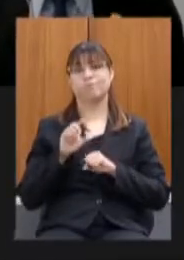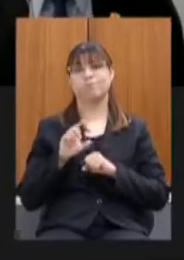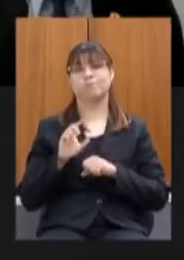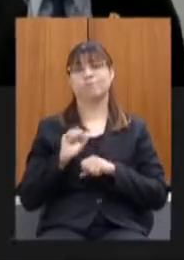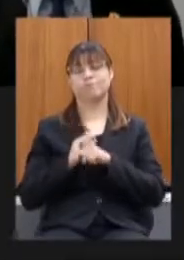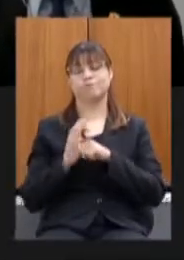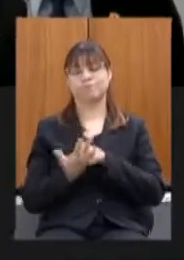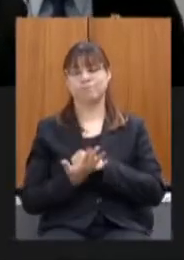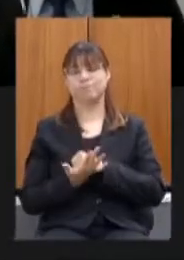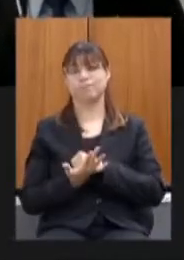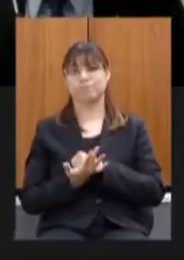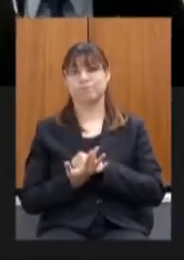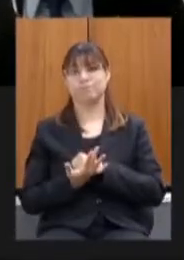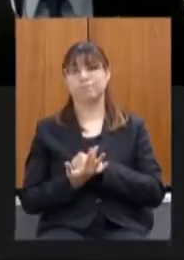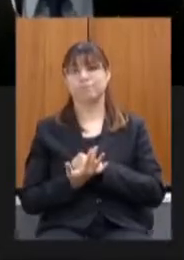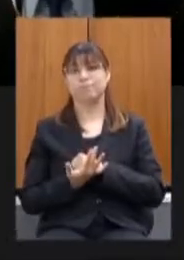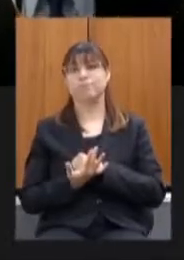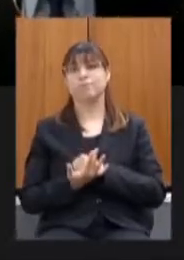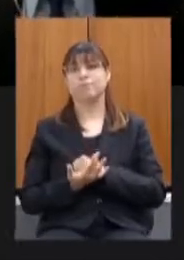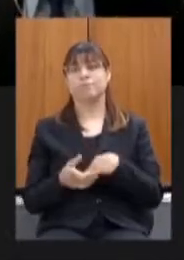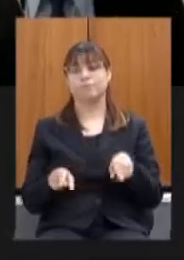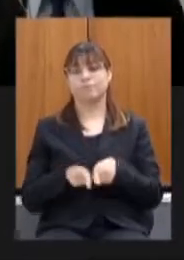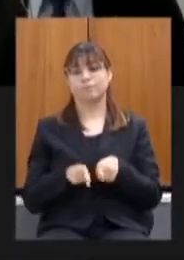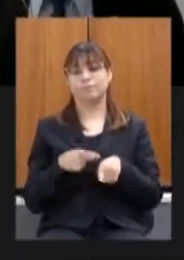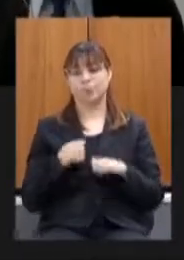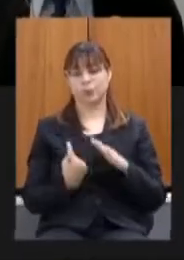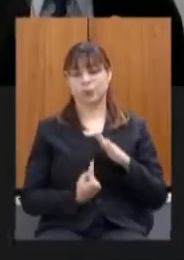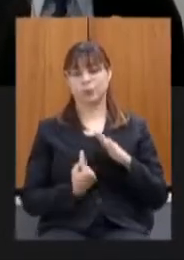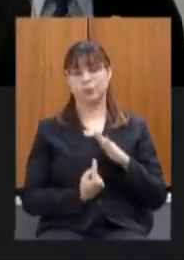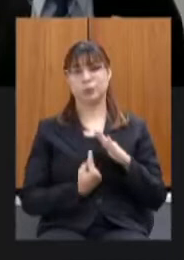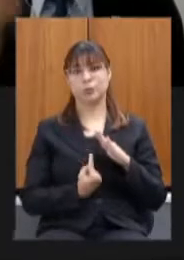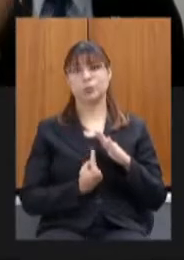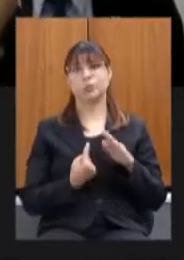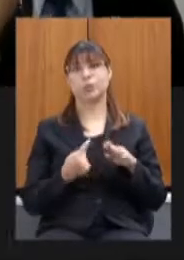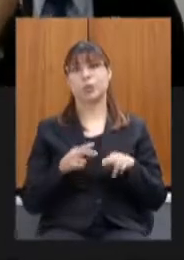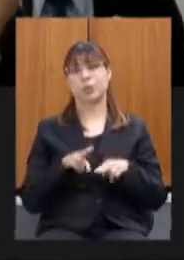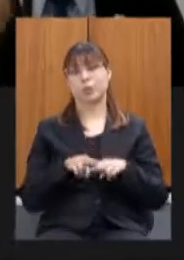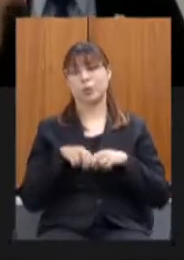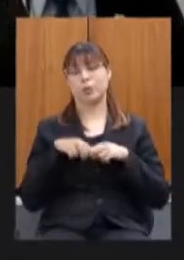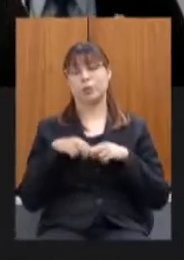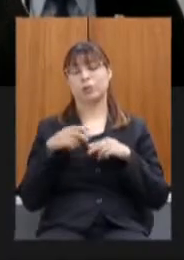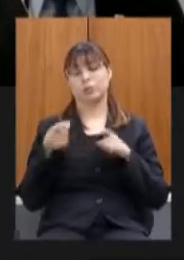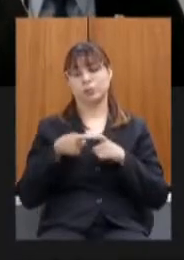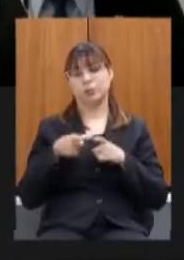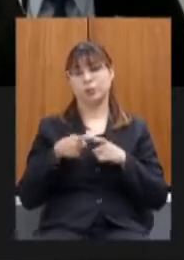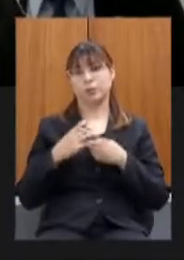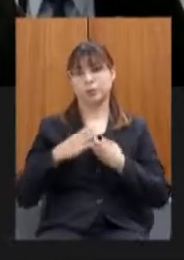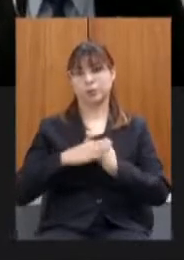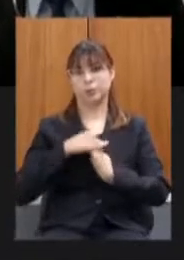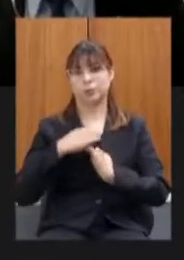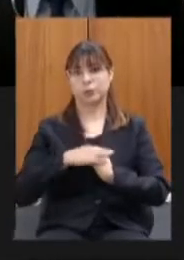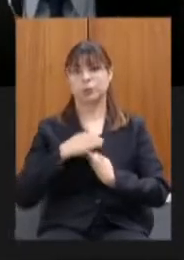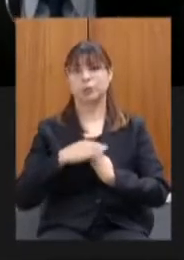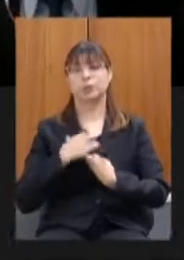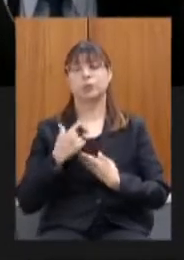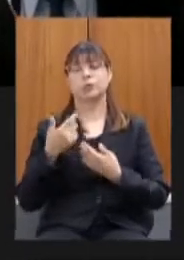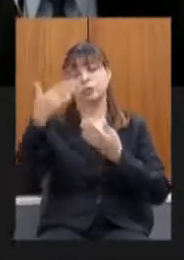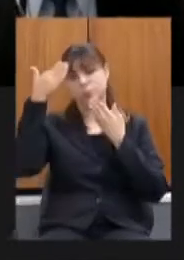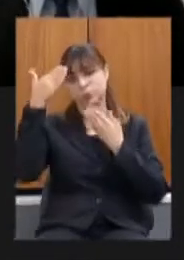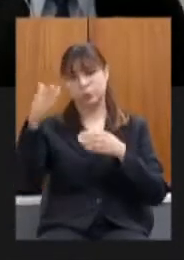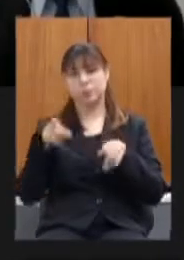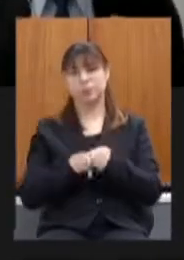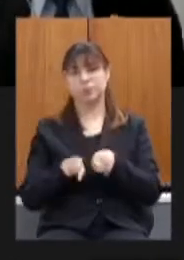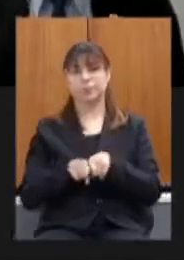enfim estou aqui também em isolamento em função de recomendação médica enfim agradecer a